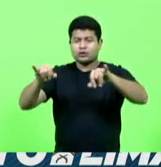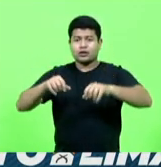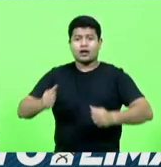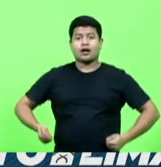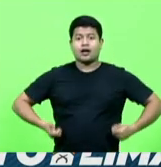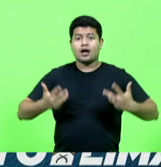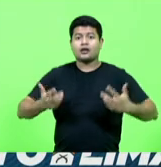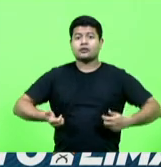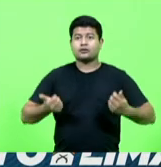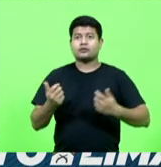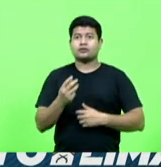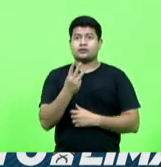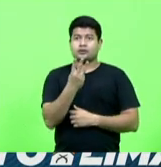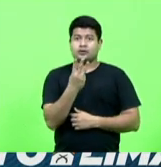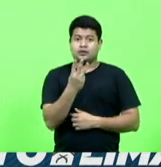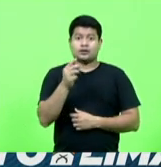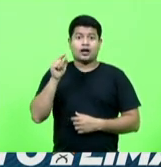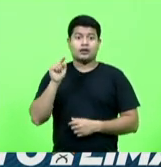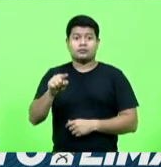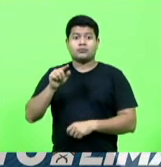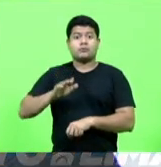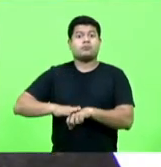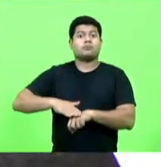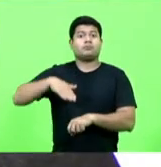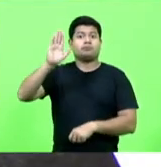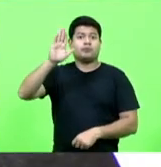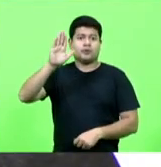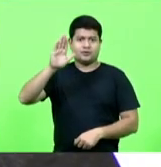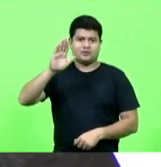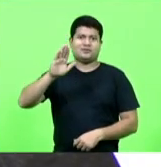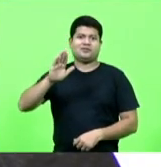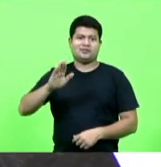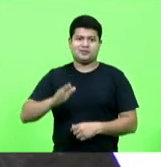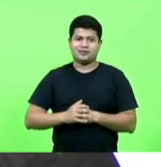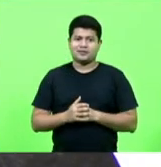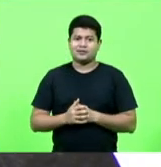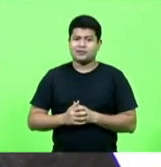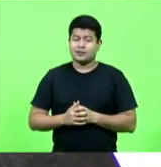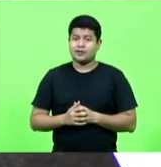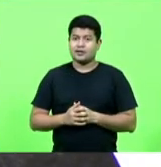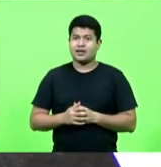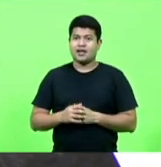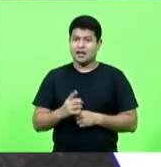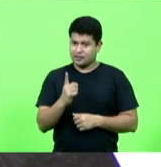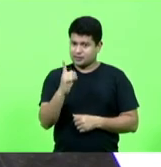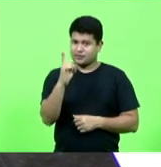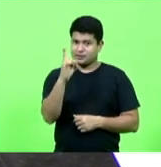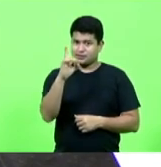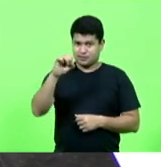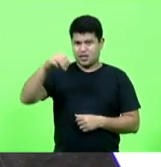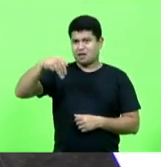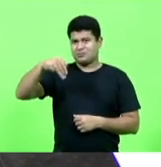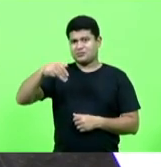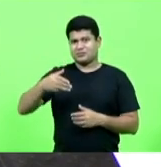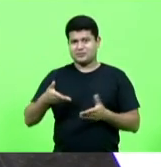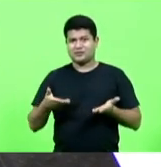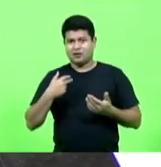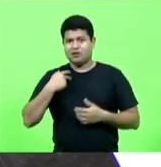e 10 centavos. Nesses 10 minutinhos que eu estou usando para poder falar hoje aqui.